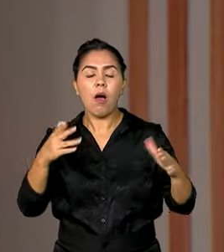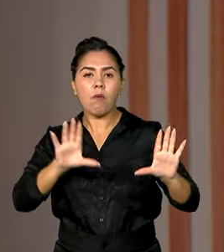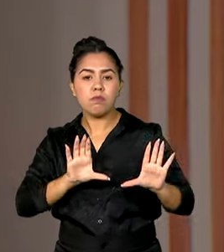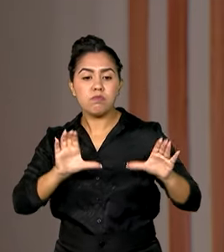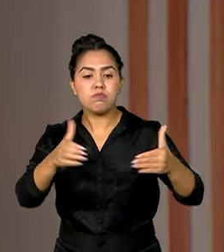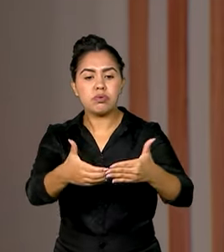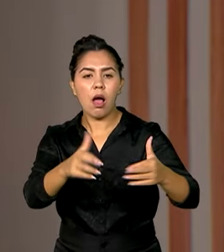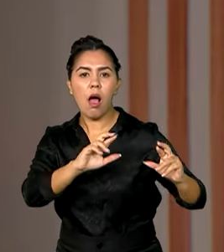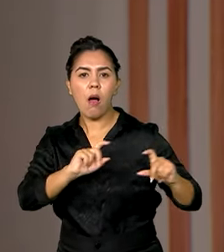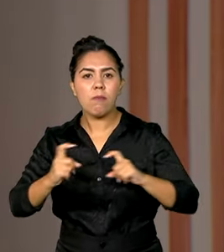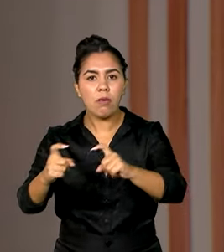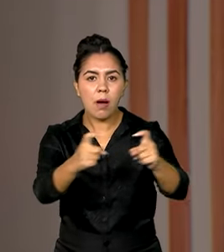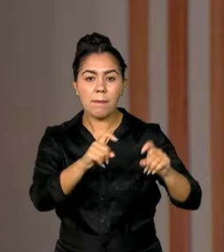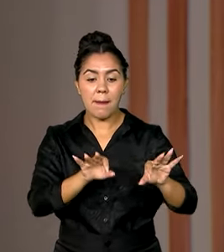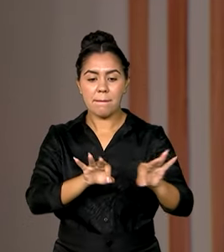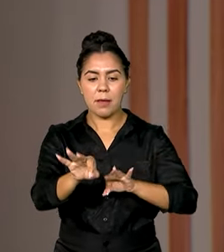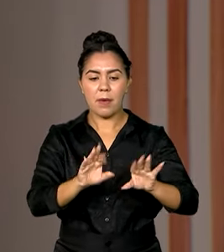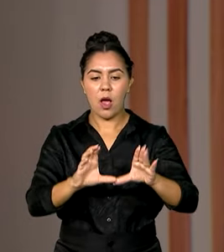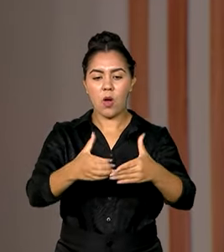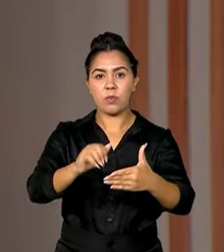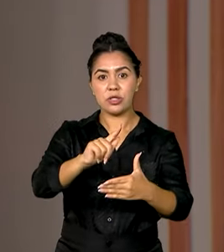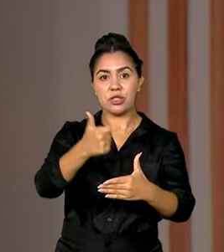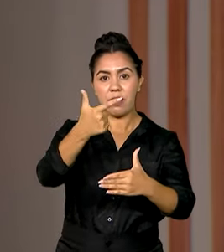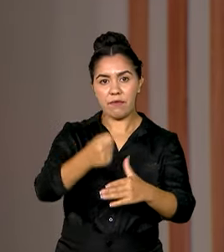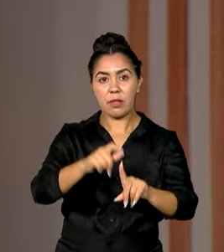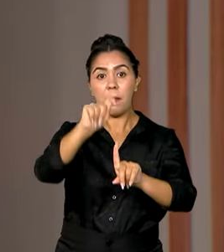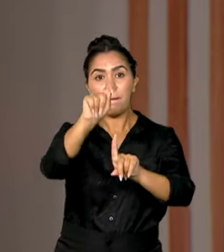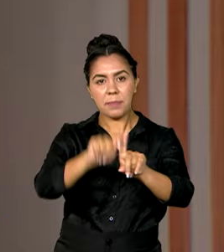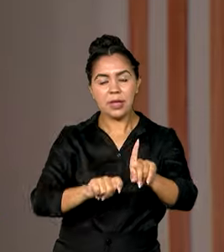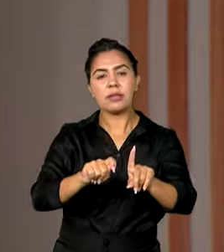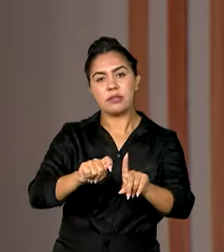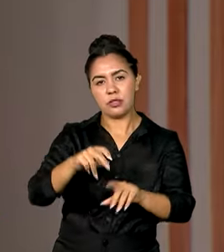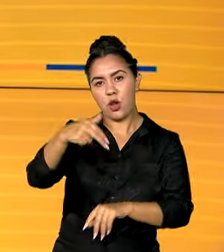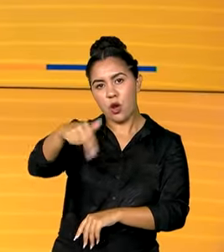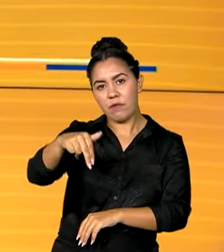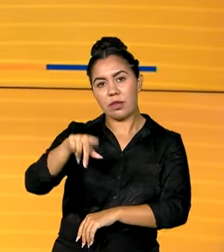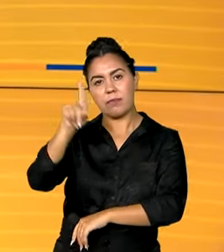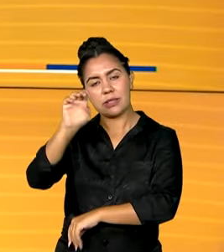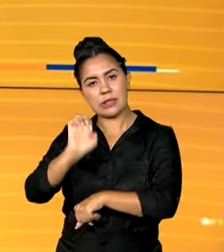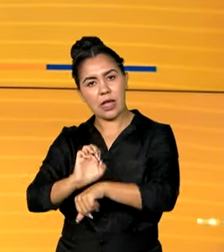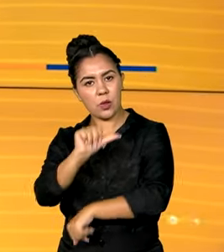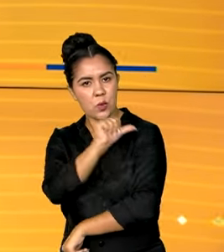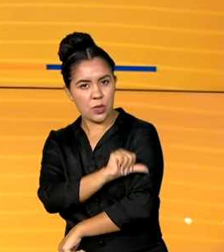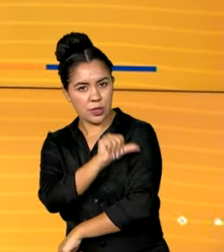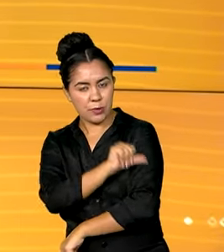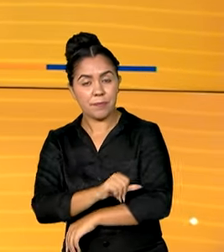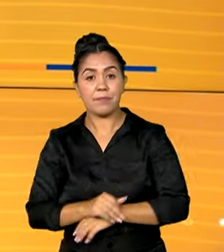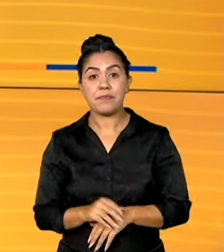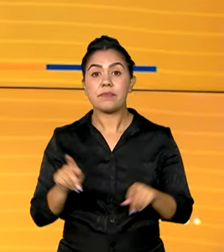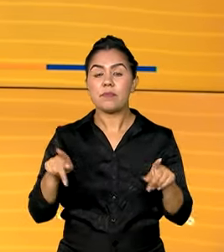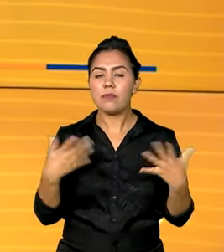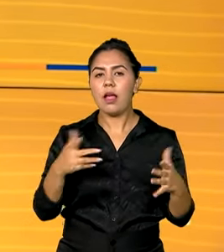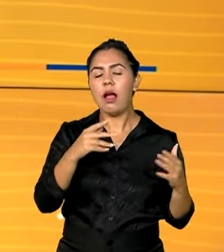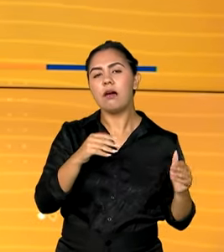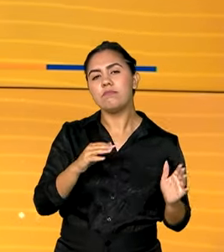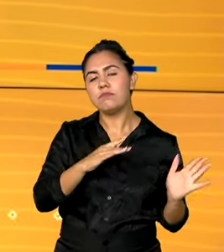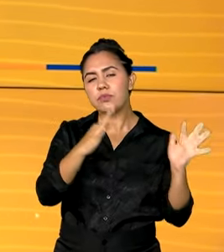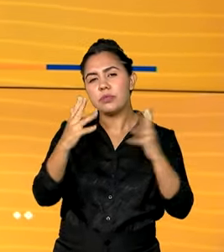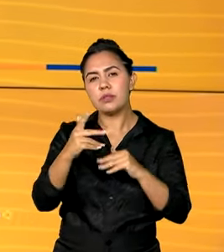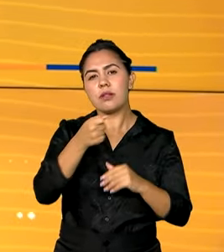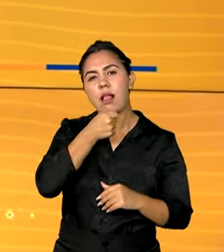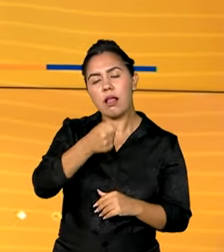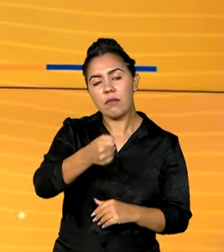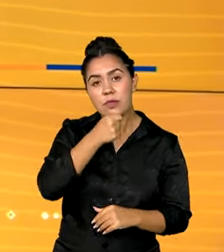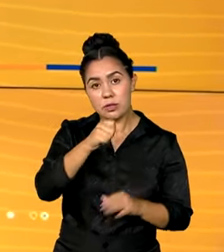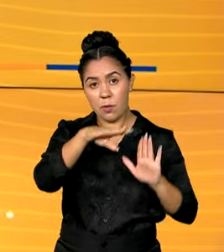preparatório para a cúpula do G20, que acontece em novembro, no Rio de Janeiro. Em entrevista ao programa A Voz do Brasil, o